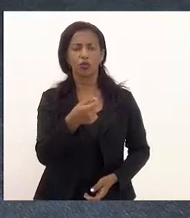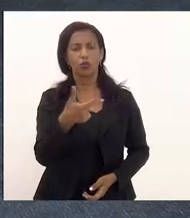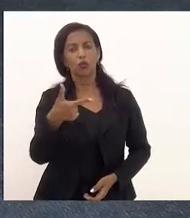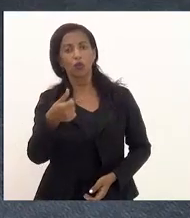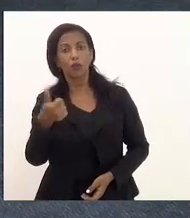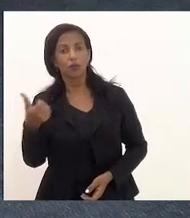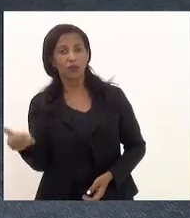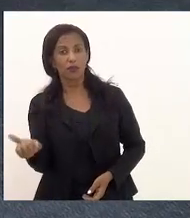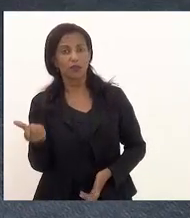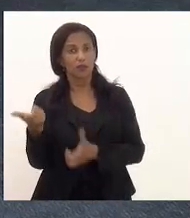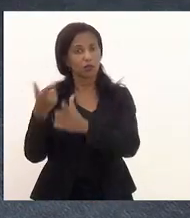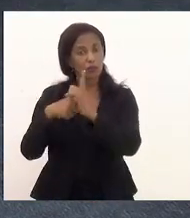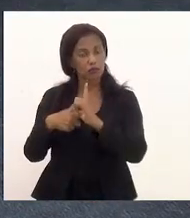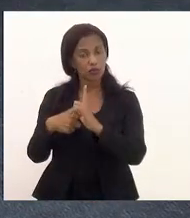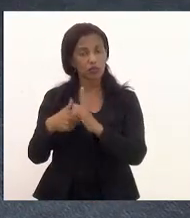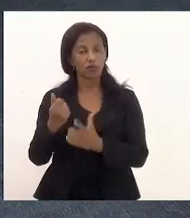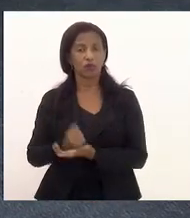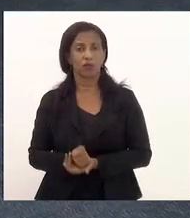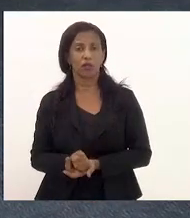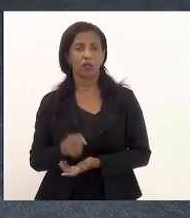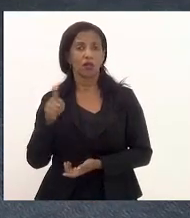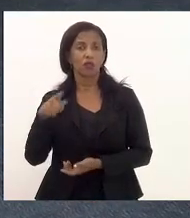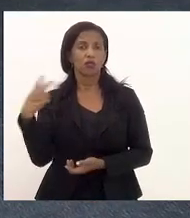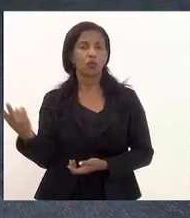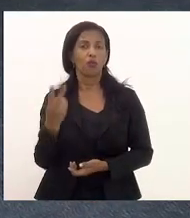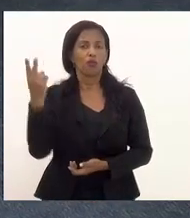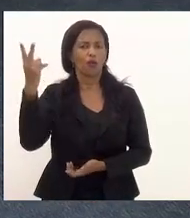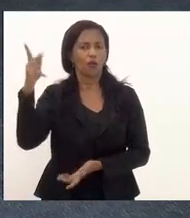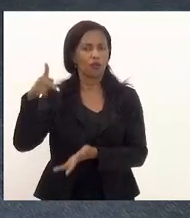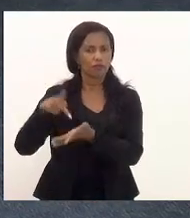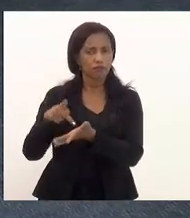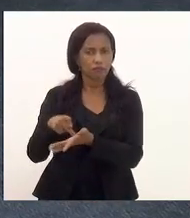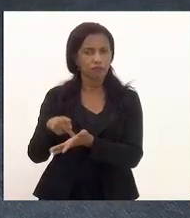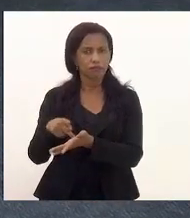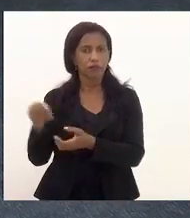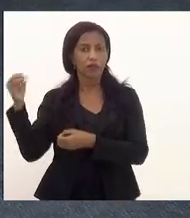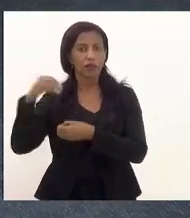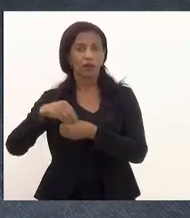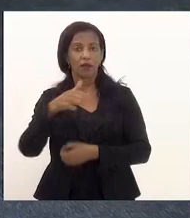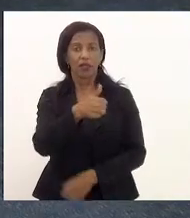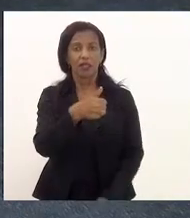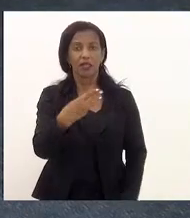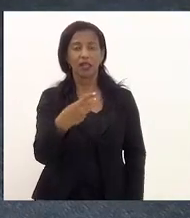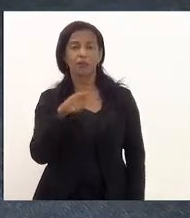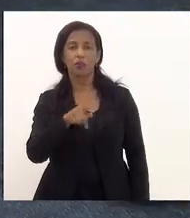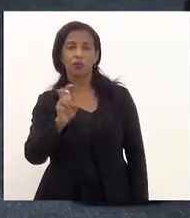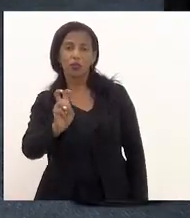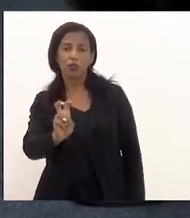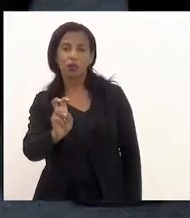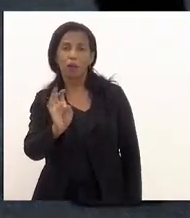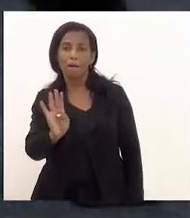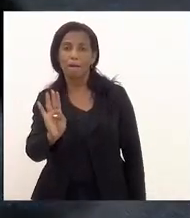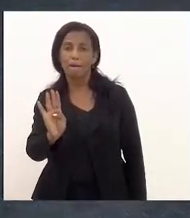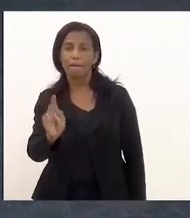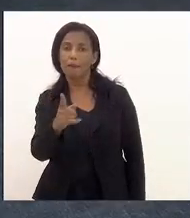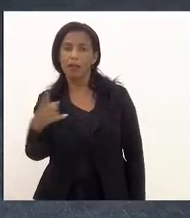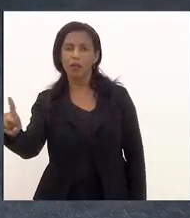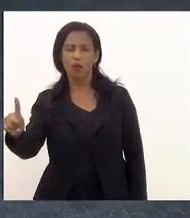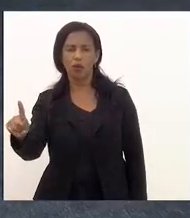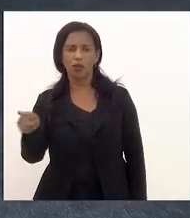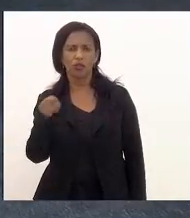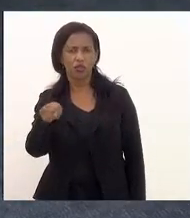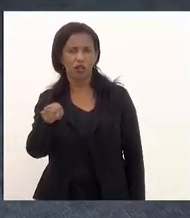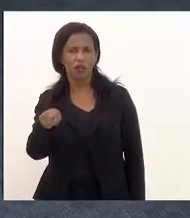de uma dívida cujo valor original estava em R$ 13,5 bilhões. Essa